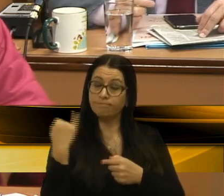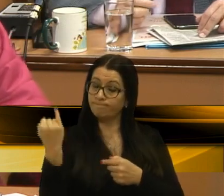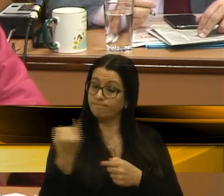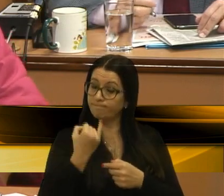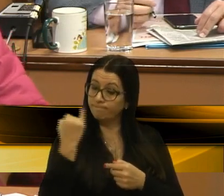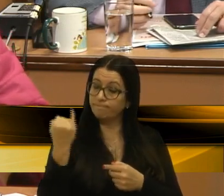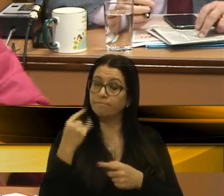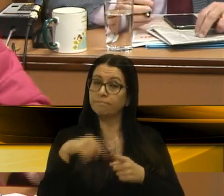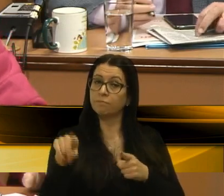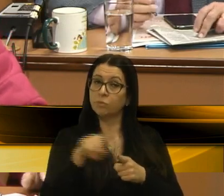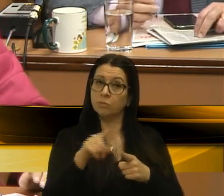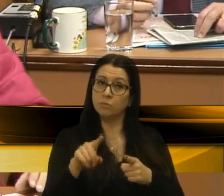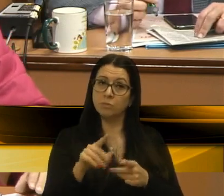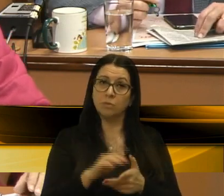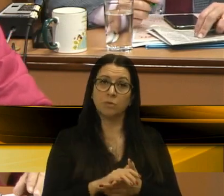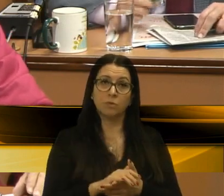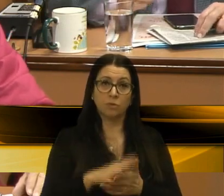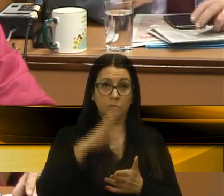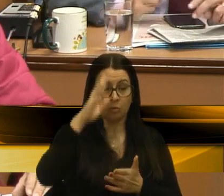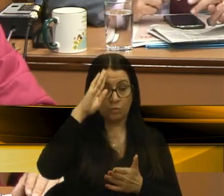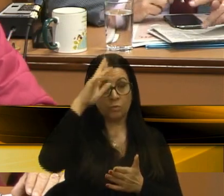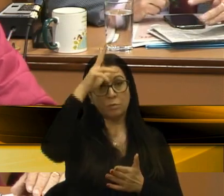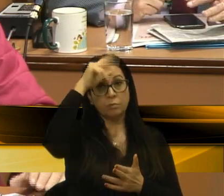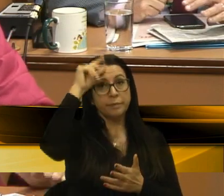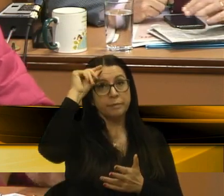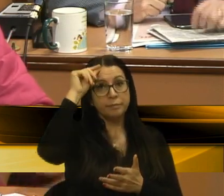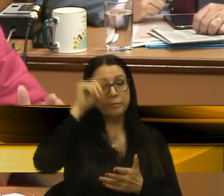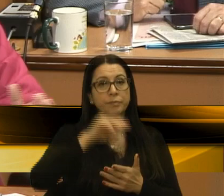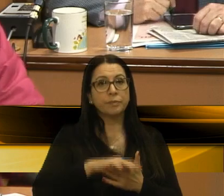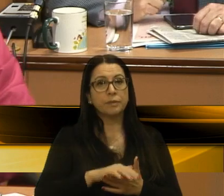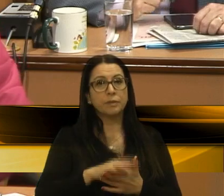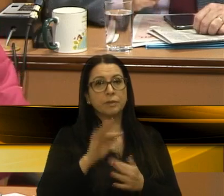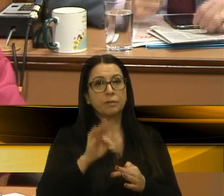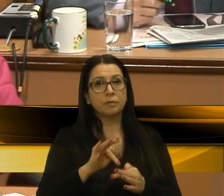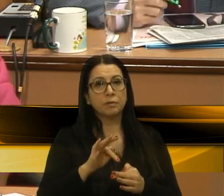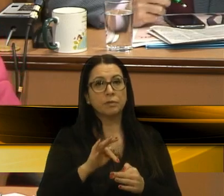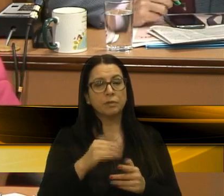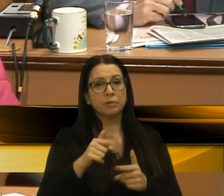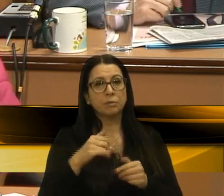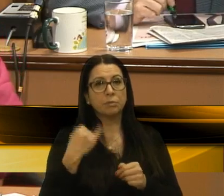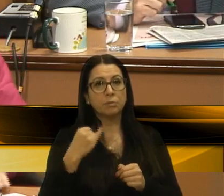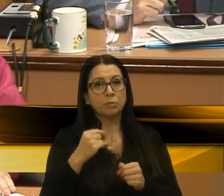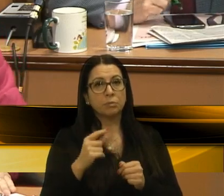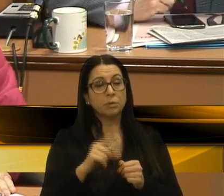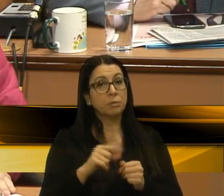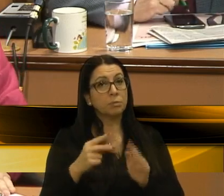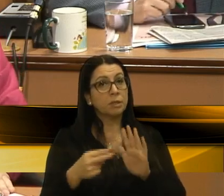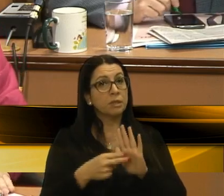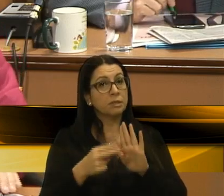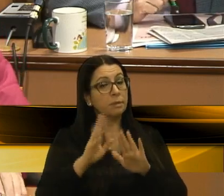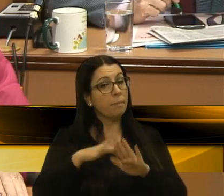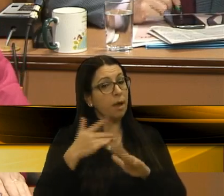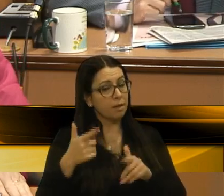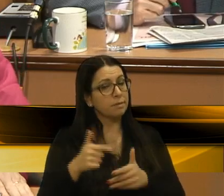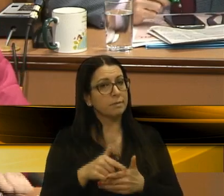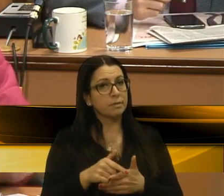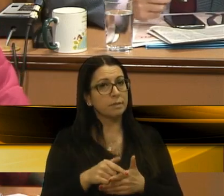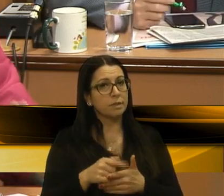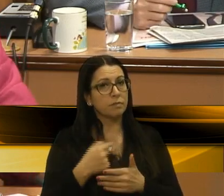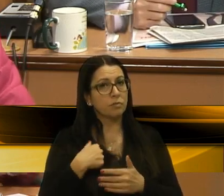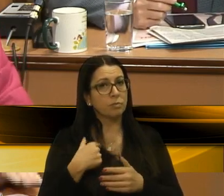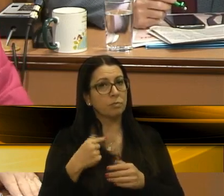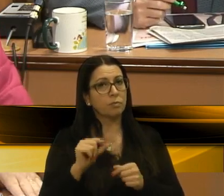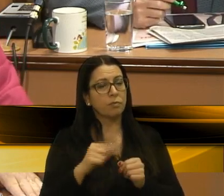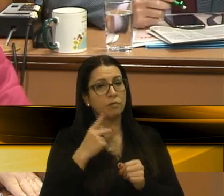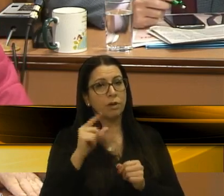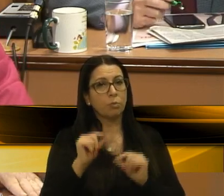para os nossos guardas municipais, que realizam um trabalho importante, mas nós precisamos dar uma atenção um pouquinho maior. Eu vou me ater um